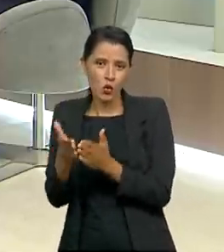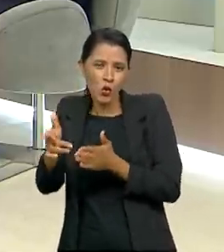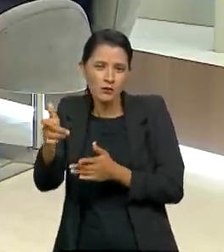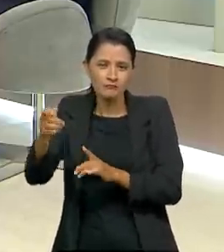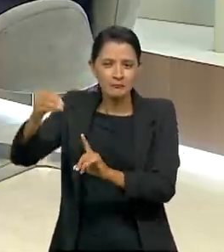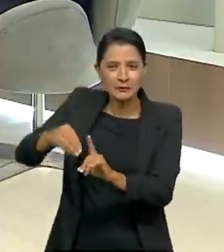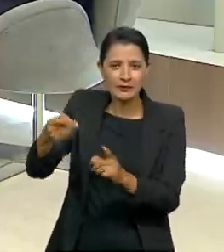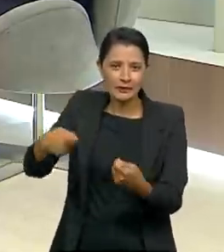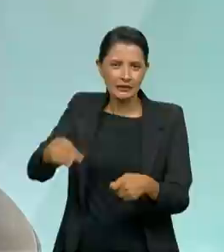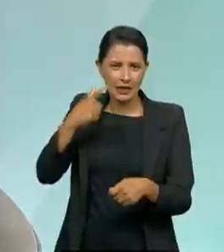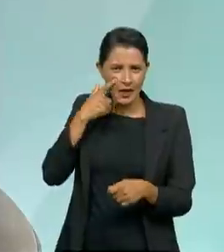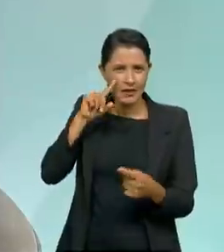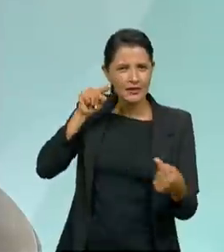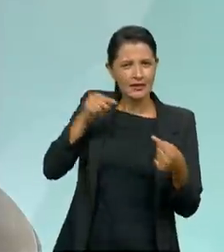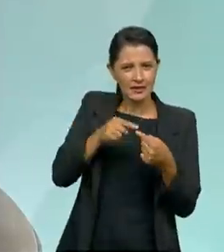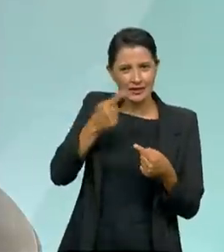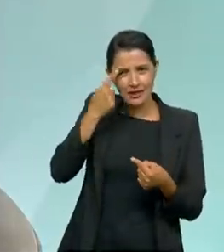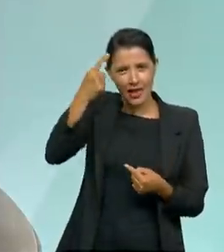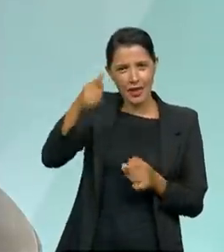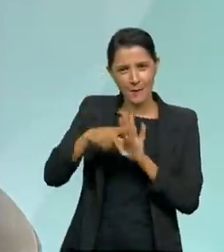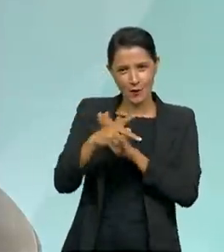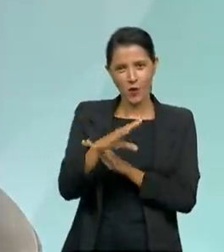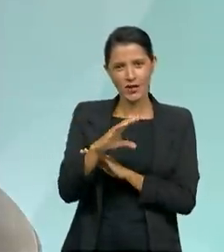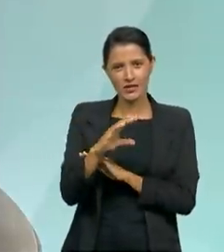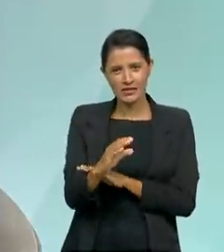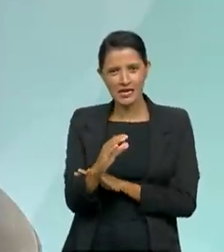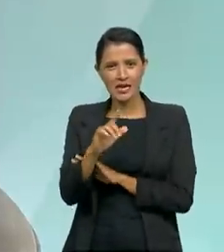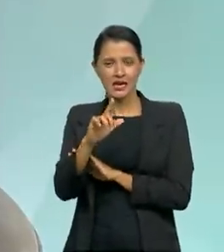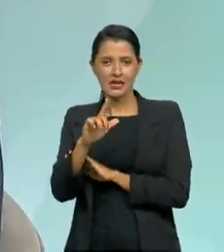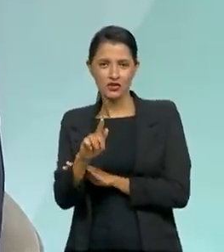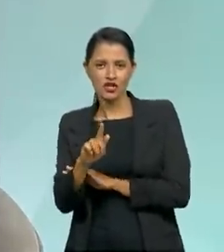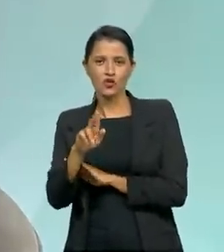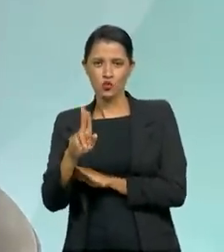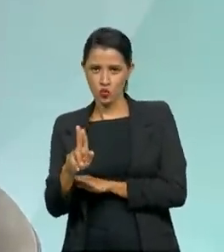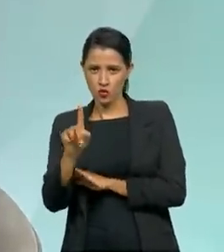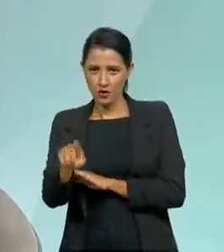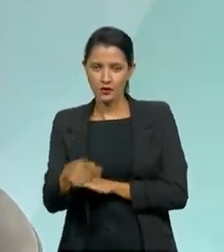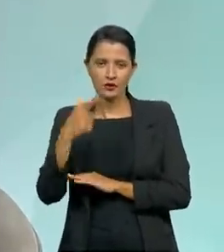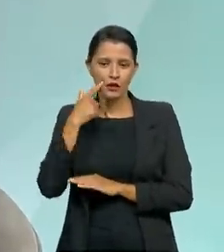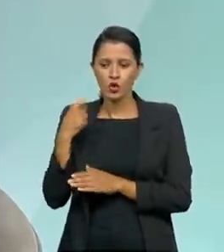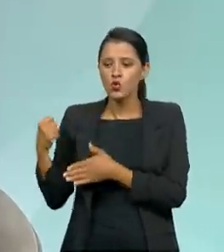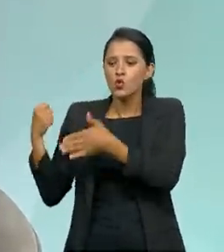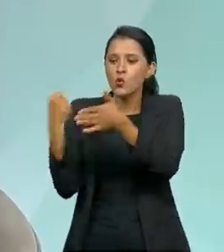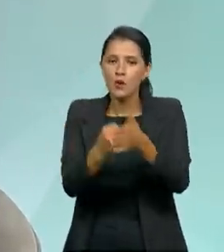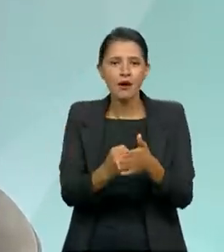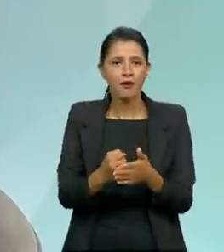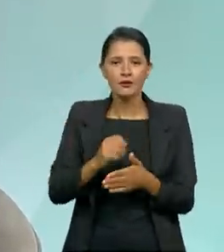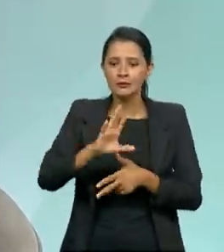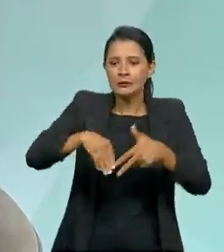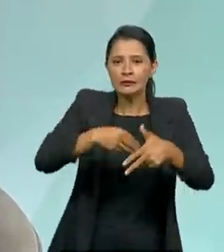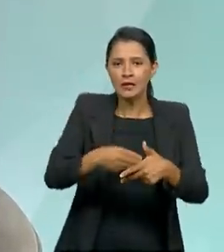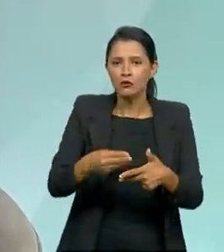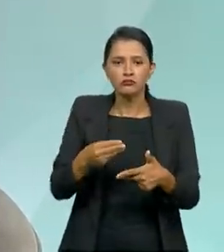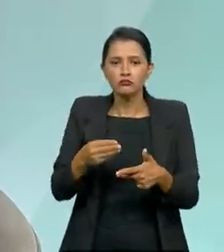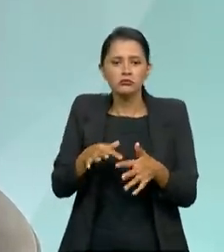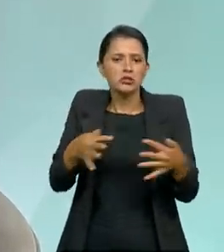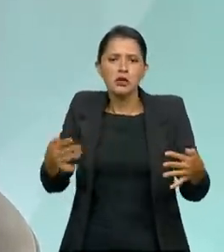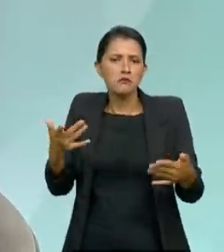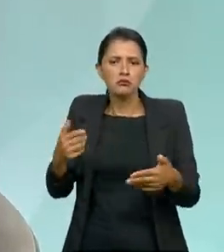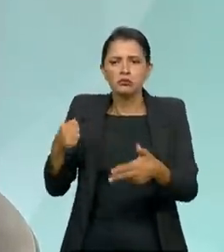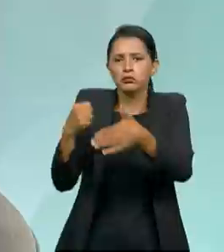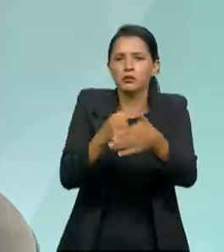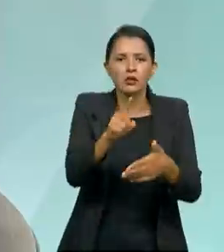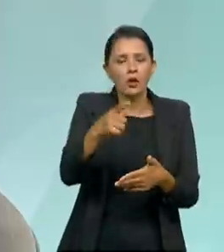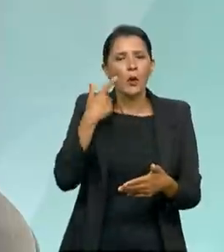na CGU? Sim, a gente não combate a corrupção simplesmente por combater. A gente combate a corrupção porque os